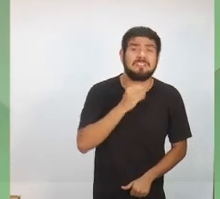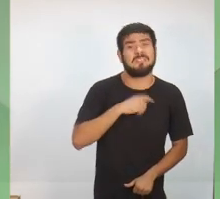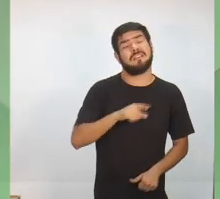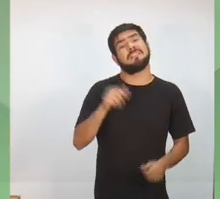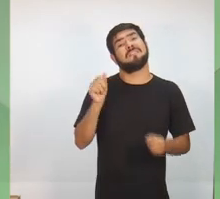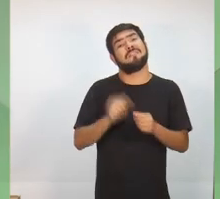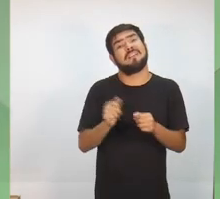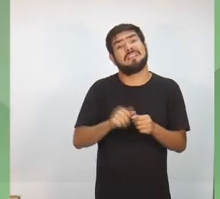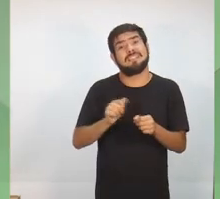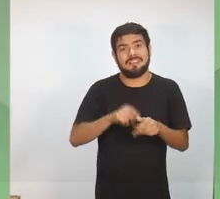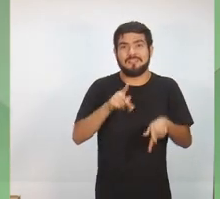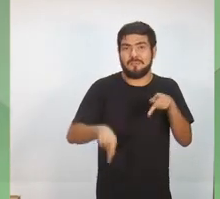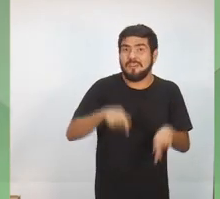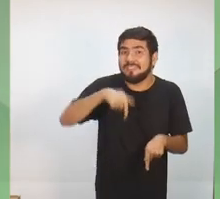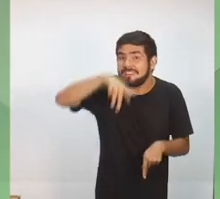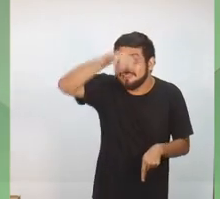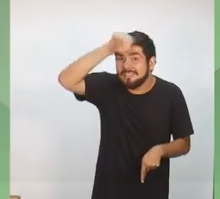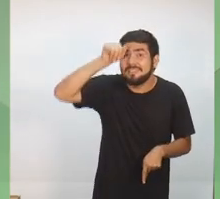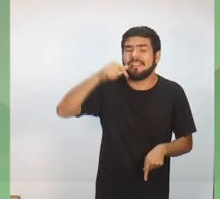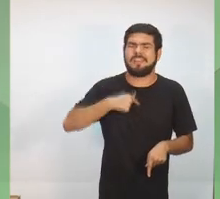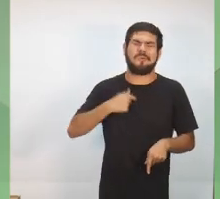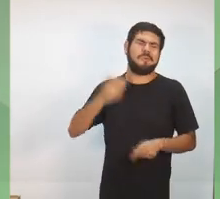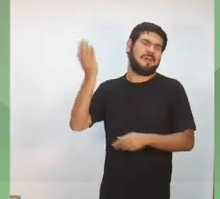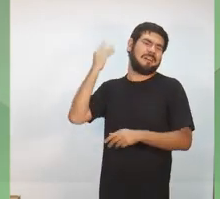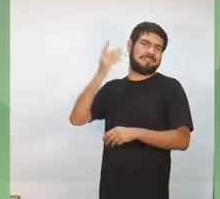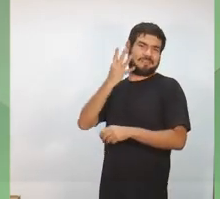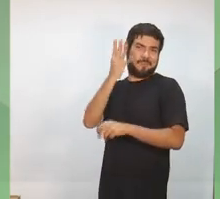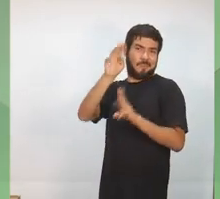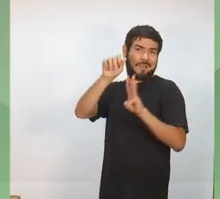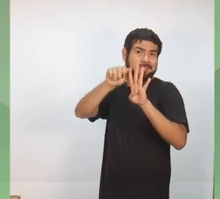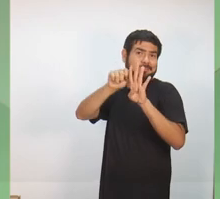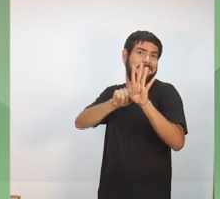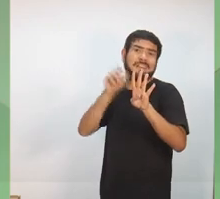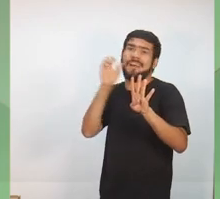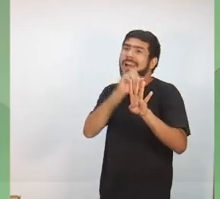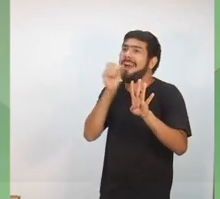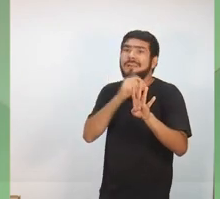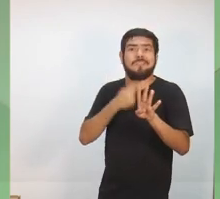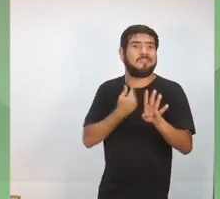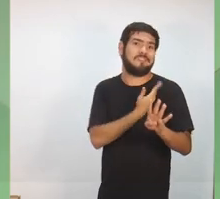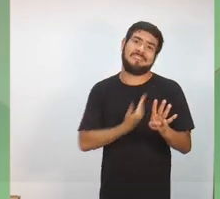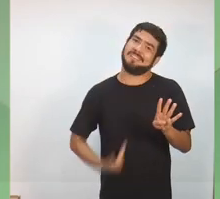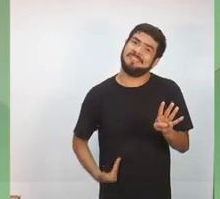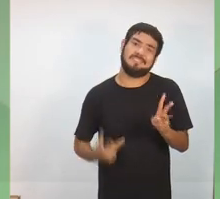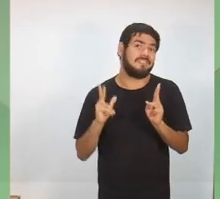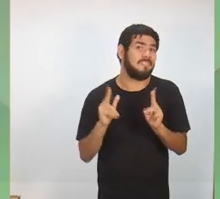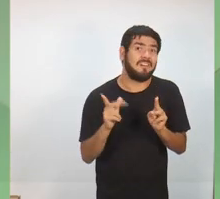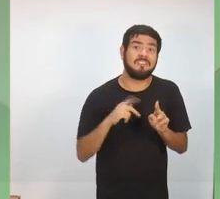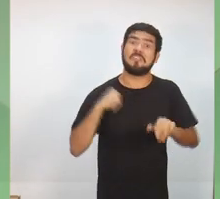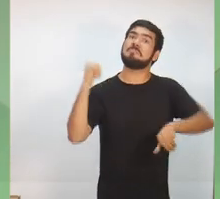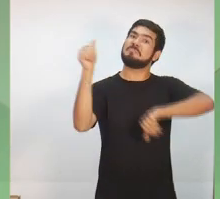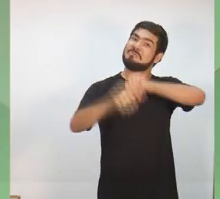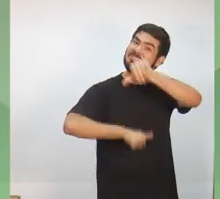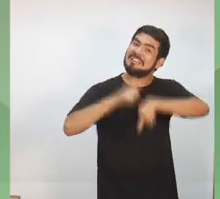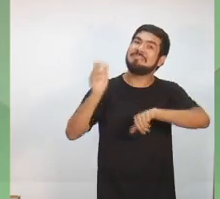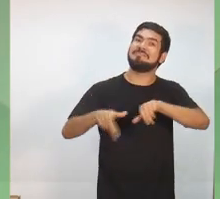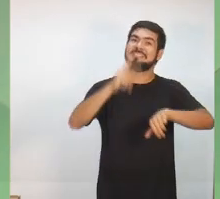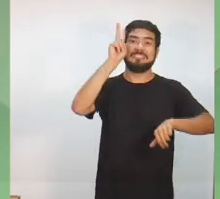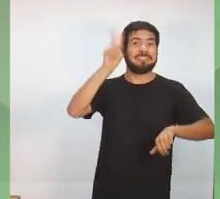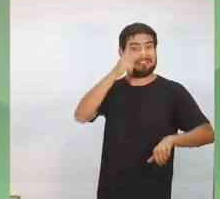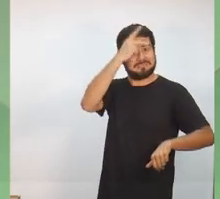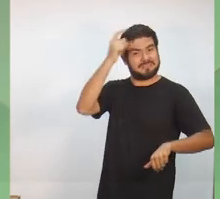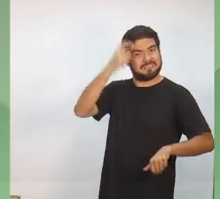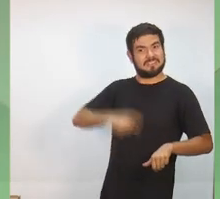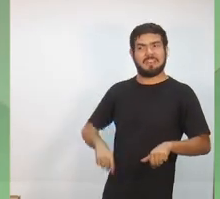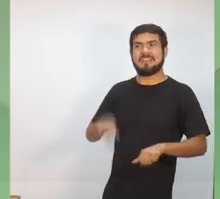de fazer pelo povo do Amazonas o que eu fiz nos quatro meses quando eu fui governador. Nós mudamos a história de pessoas que